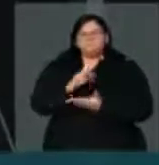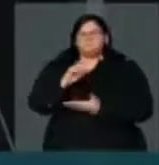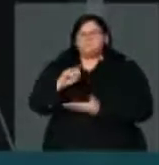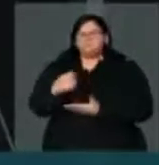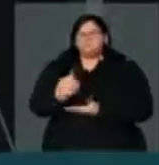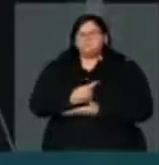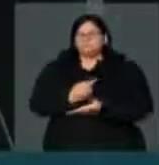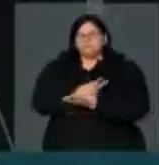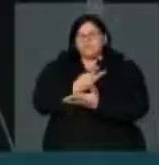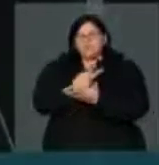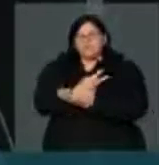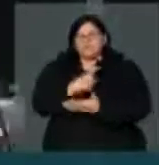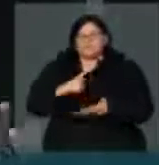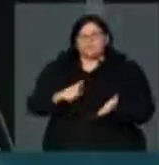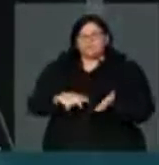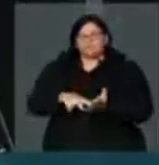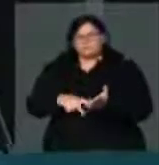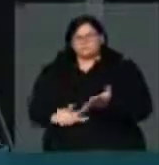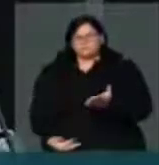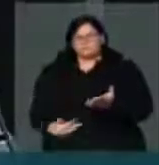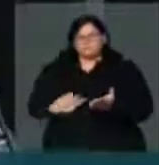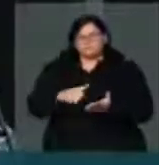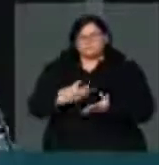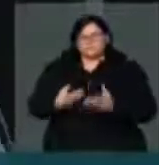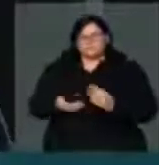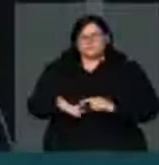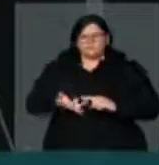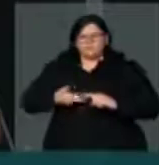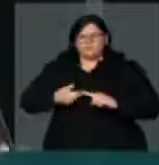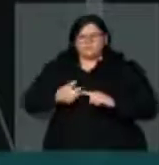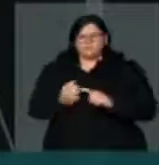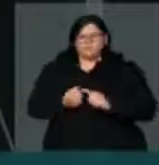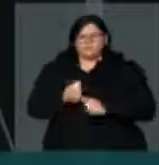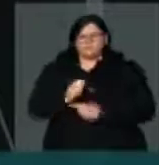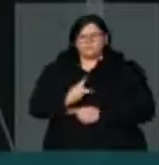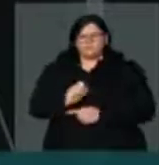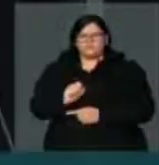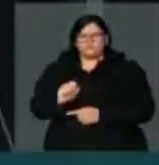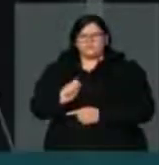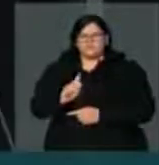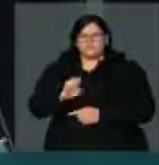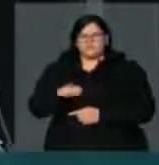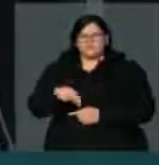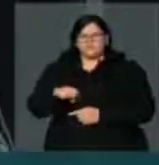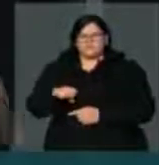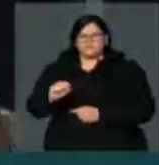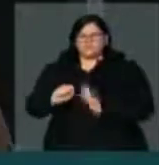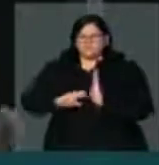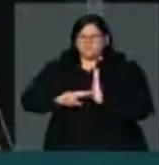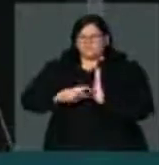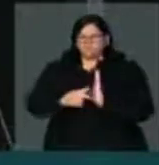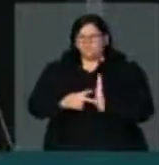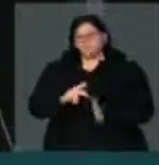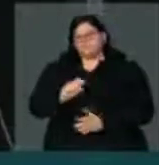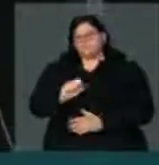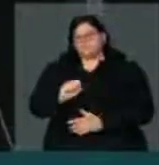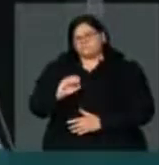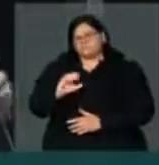ela é plena de páscoas, isto é, passagens, travessias, vontade de